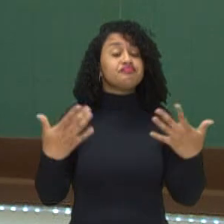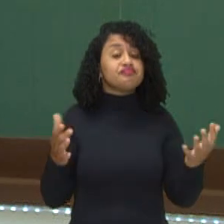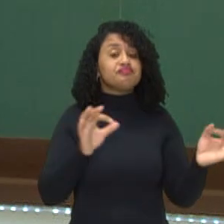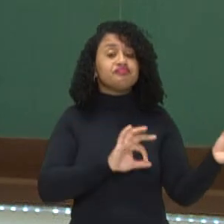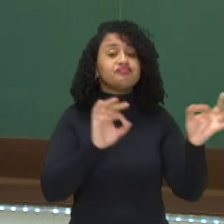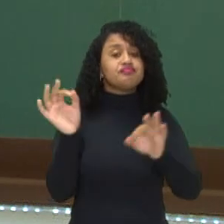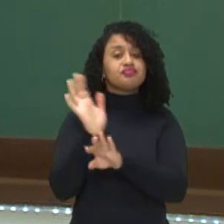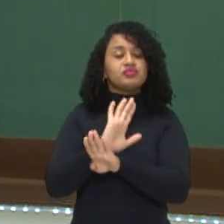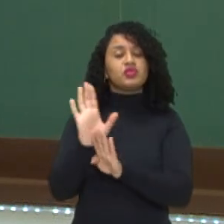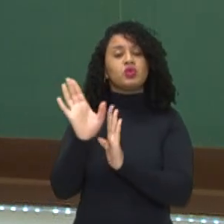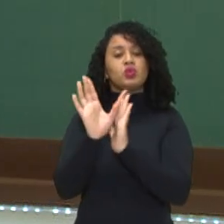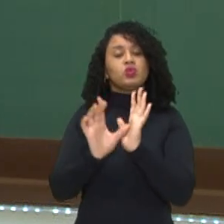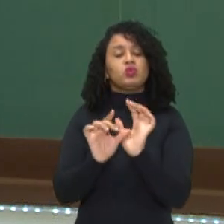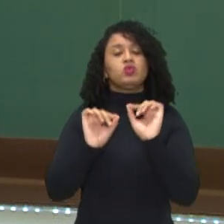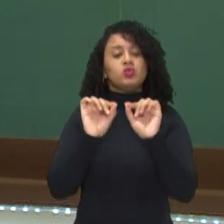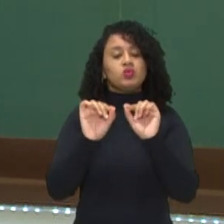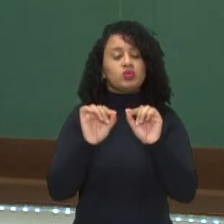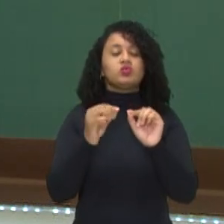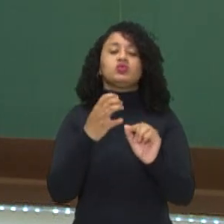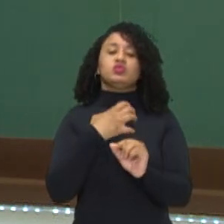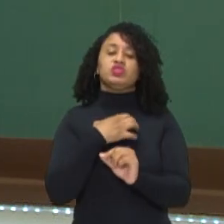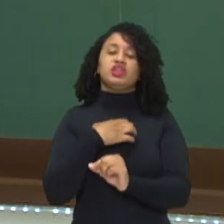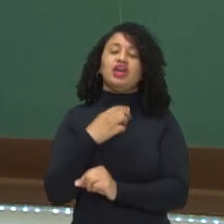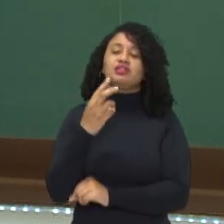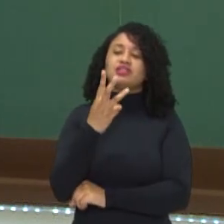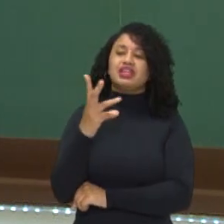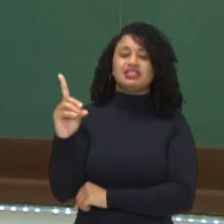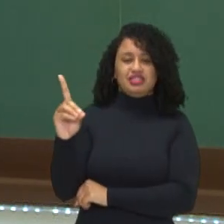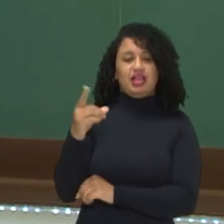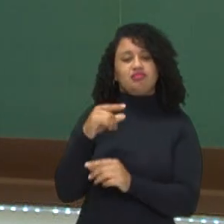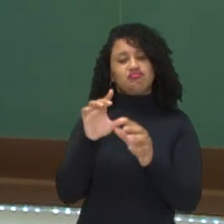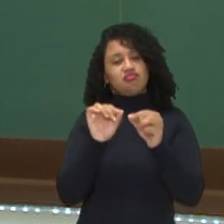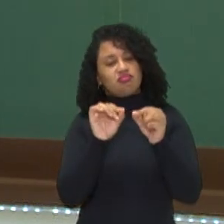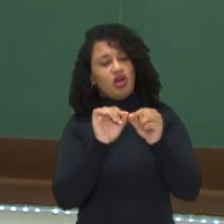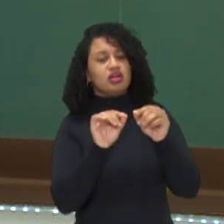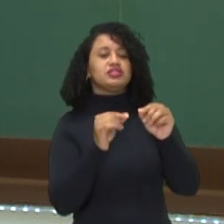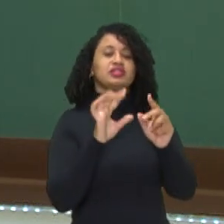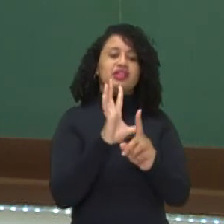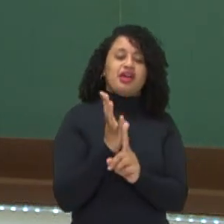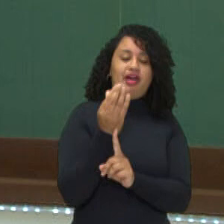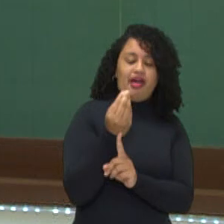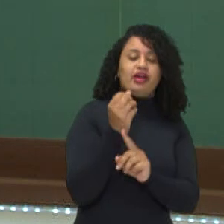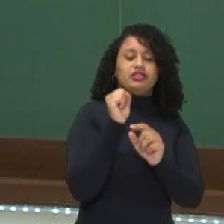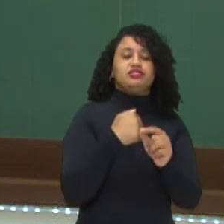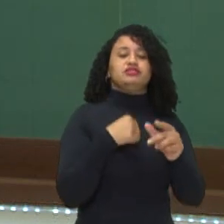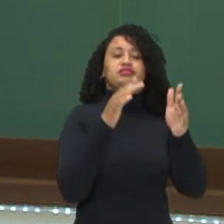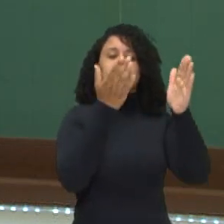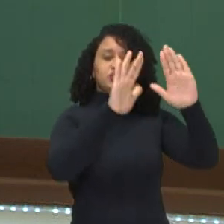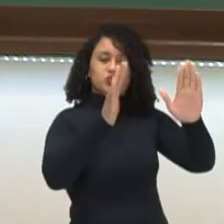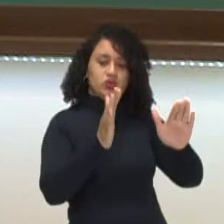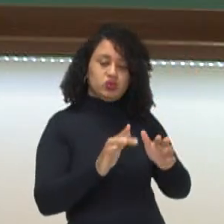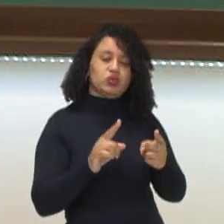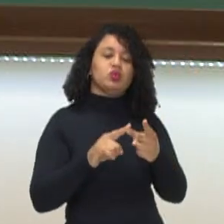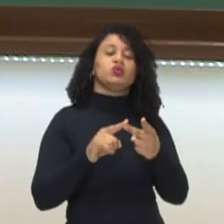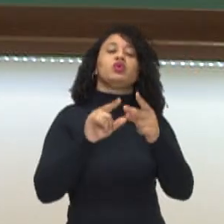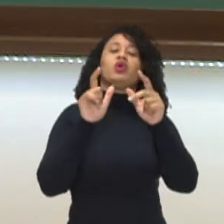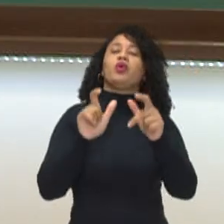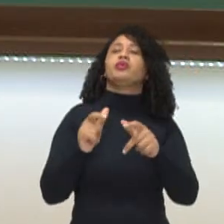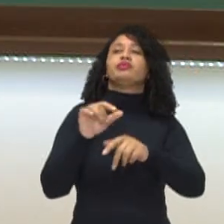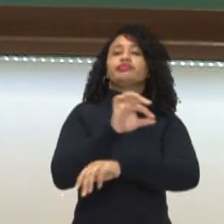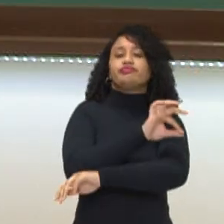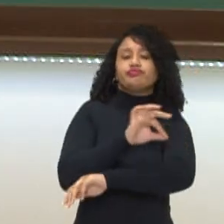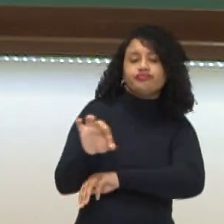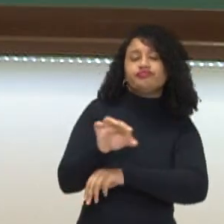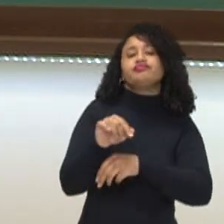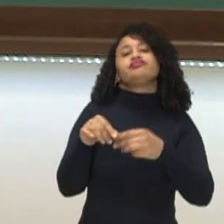Então, nesse vídeo, nós falamos sobre formas tridimensionais, né? Na arte. Que ela está na escultura, que ela está também